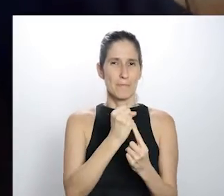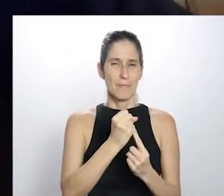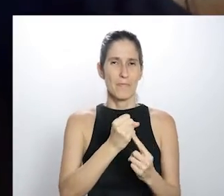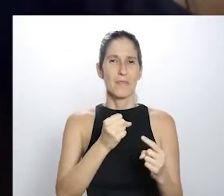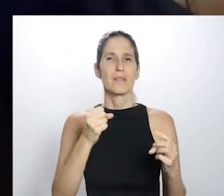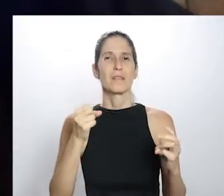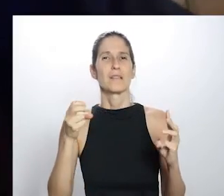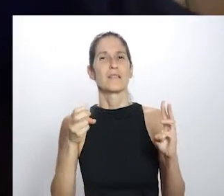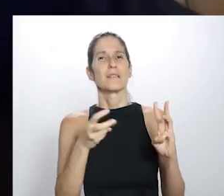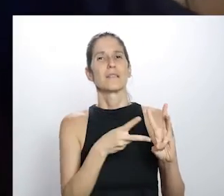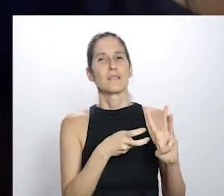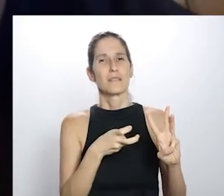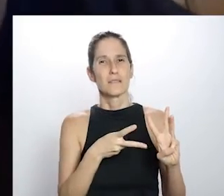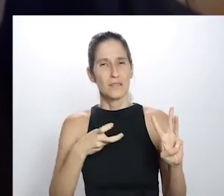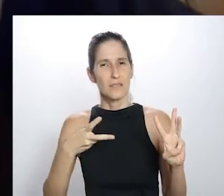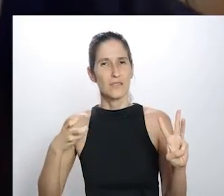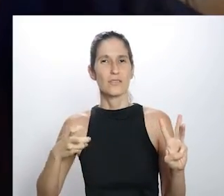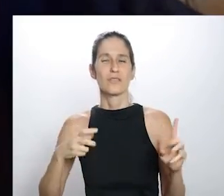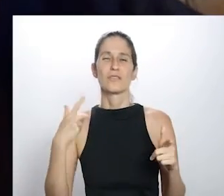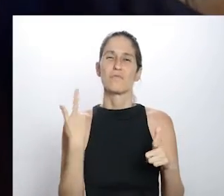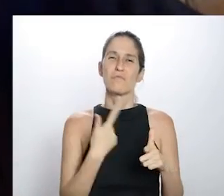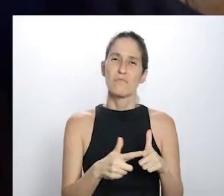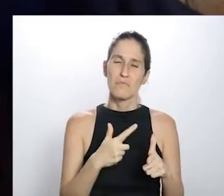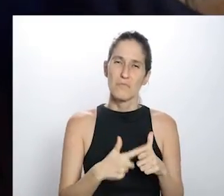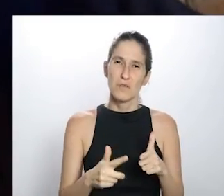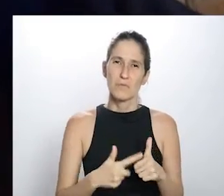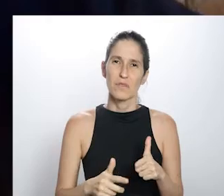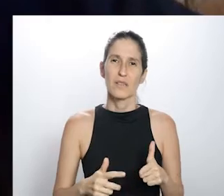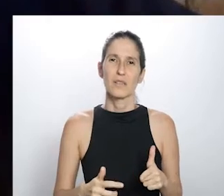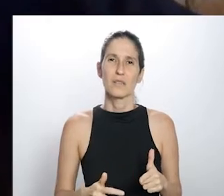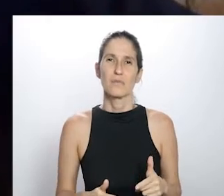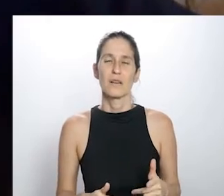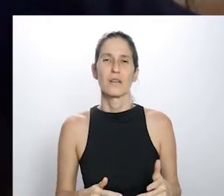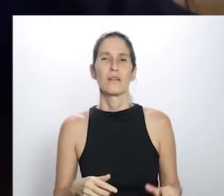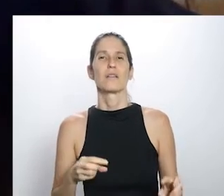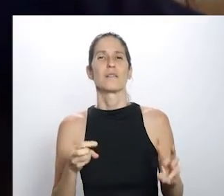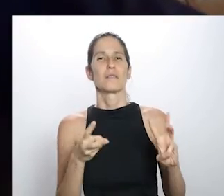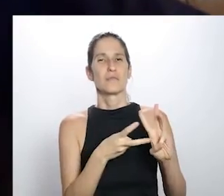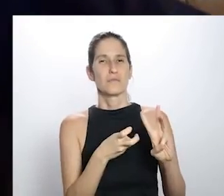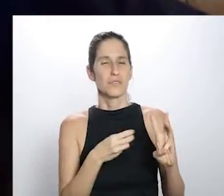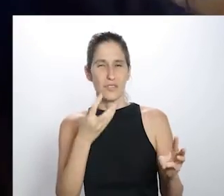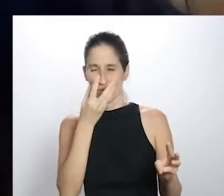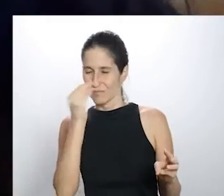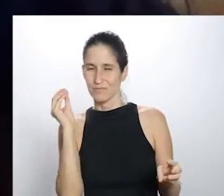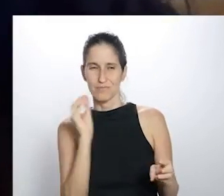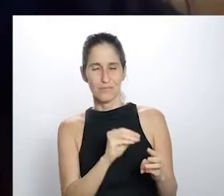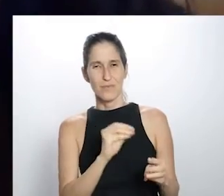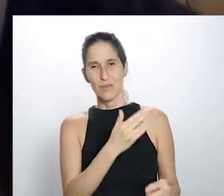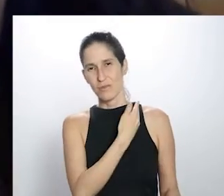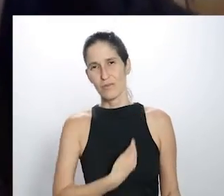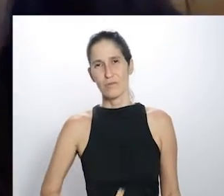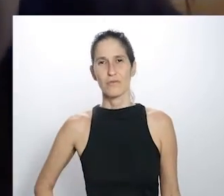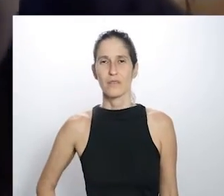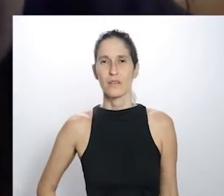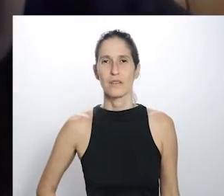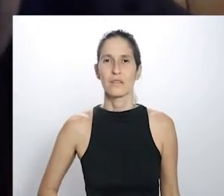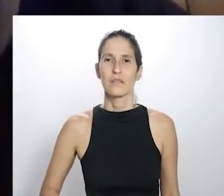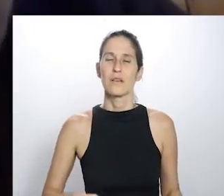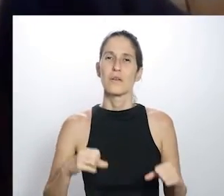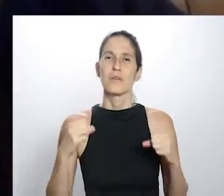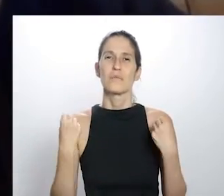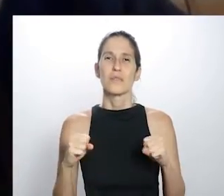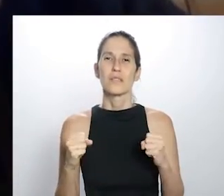A causa indígena é uma coisa que realmente... A forma como tem se tratado é terrível. A gente